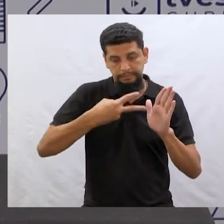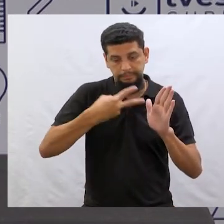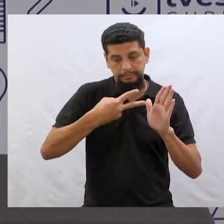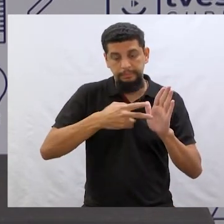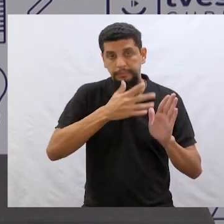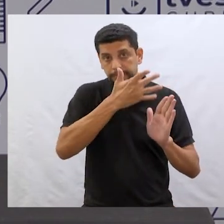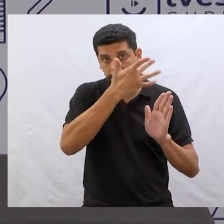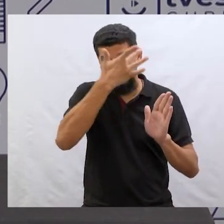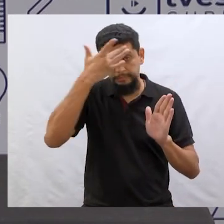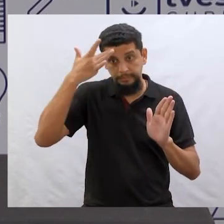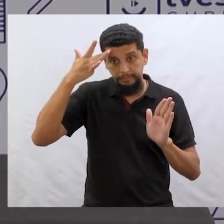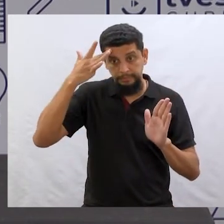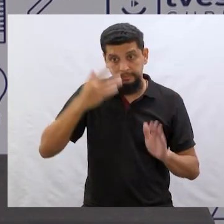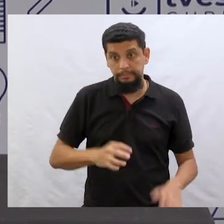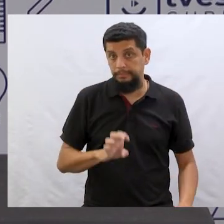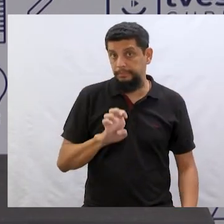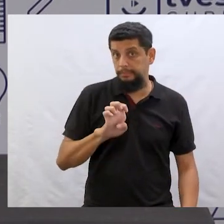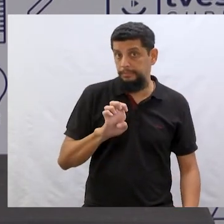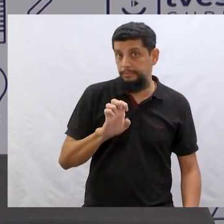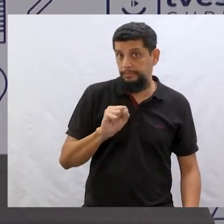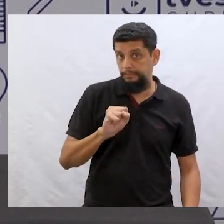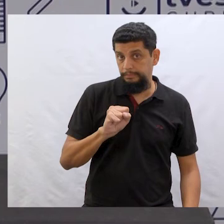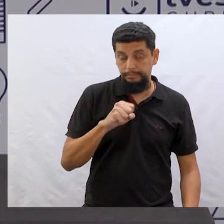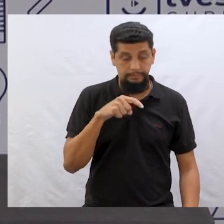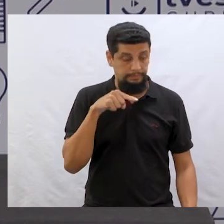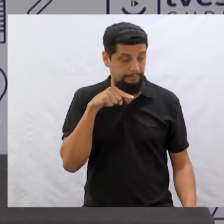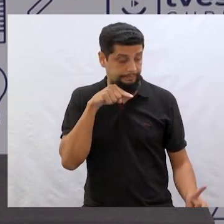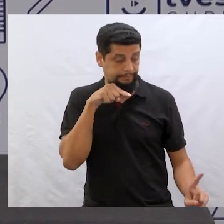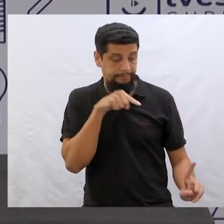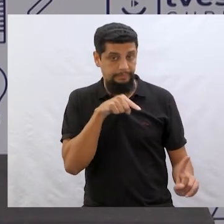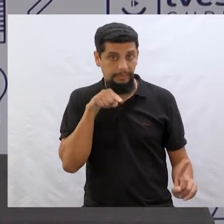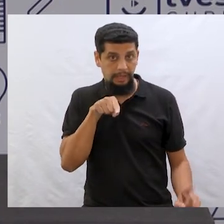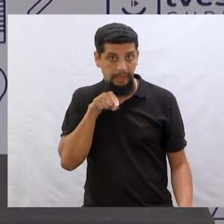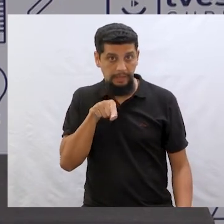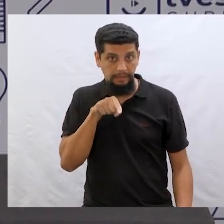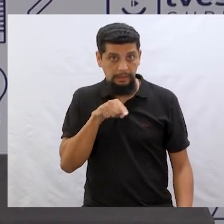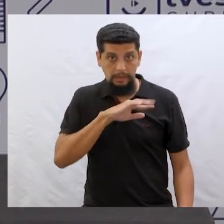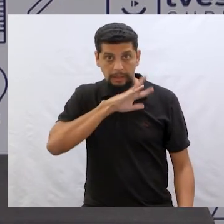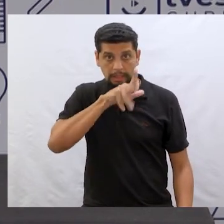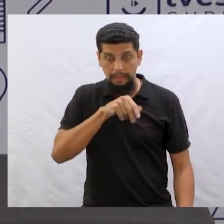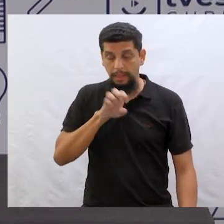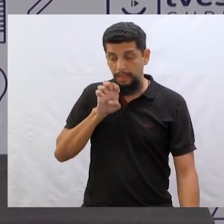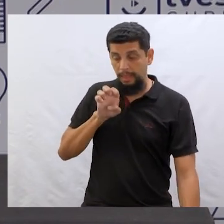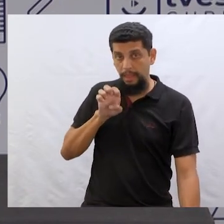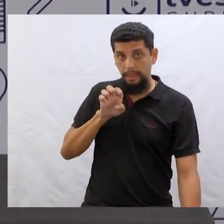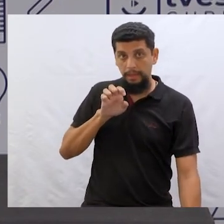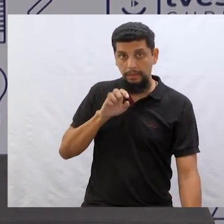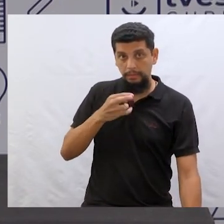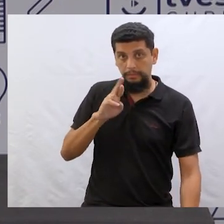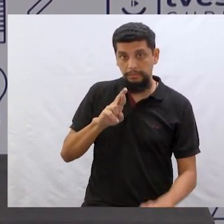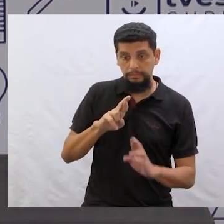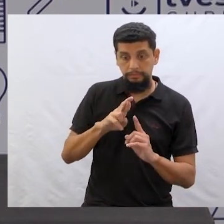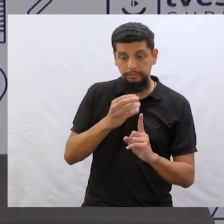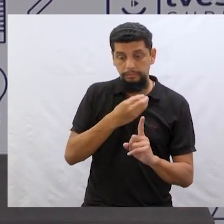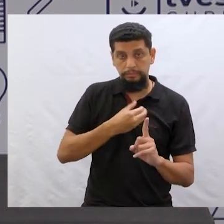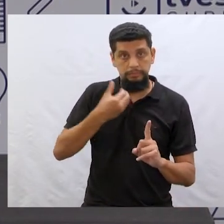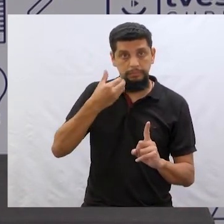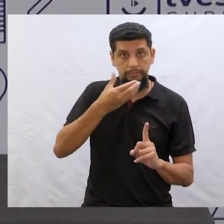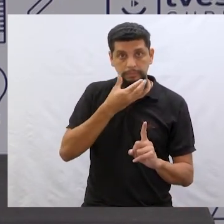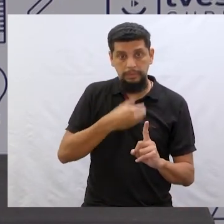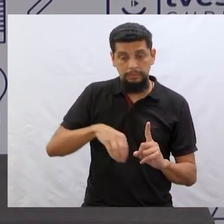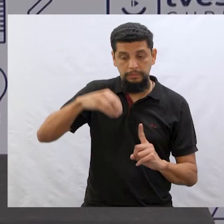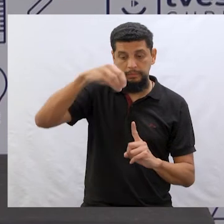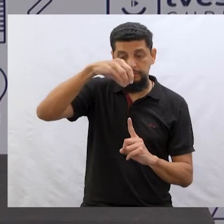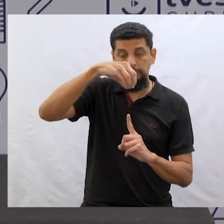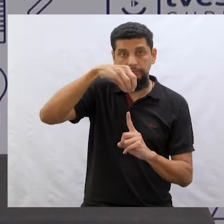segunda pessoa. Então, eu sou, tu és. Ele é. Então, o leão és o rei da criação. Está